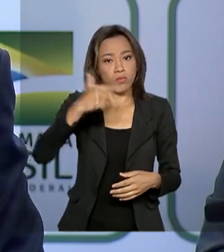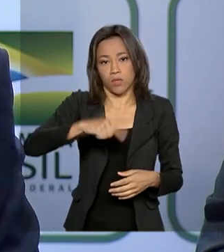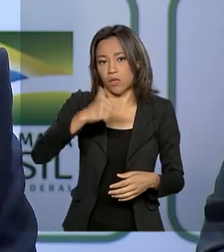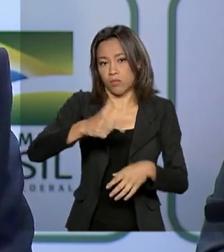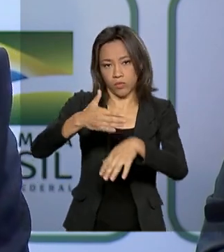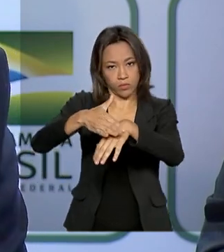dentro do Brasil.